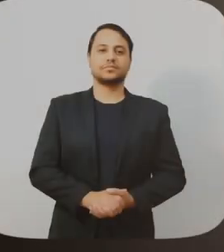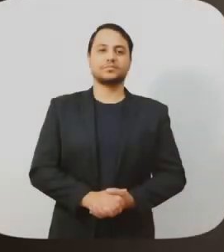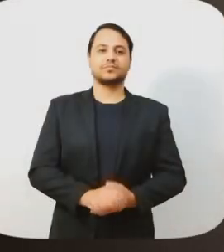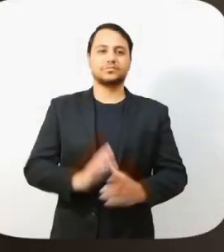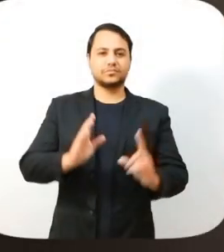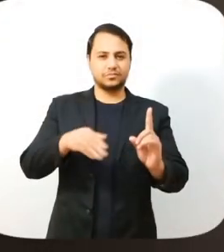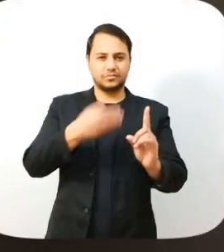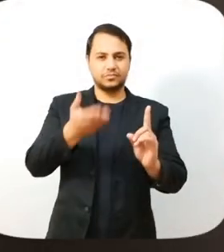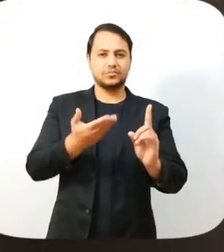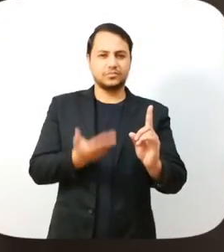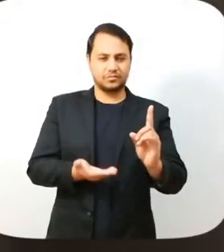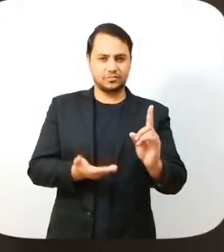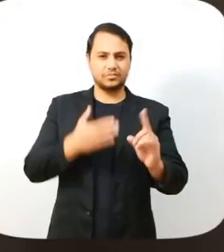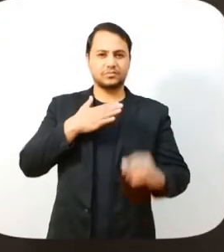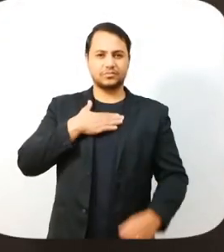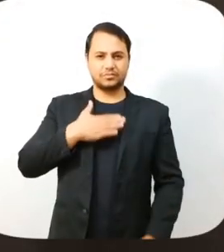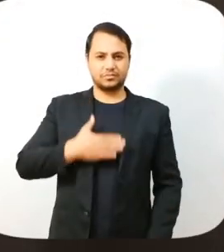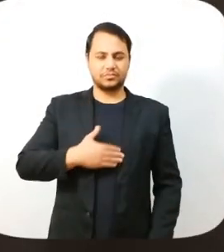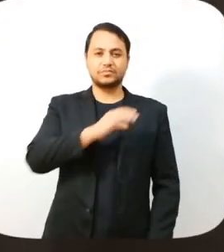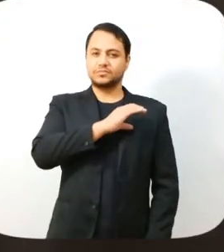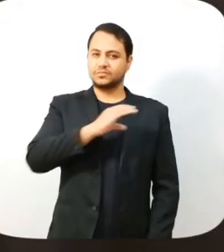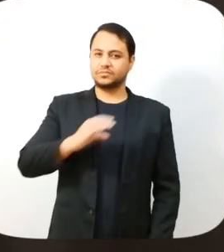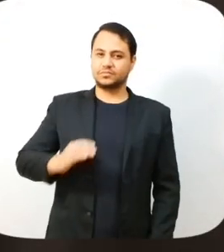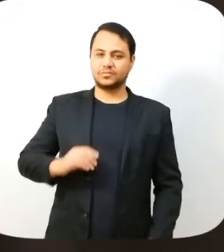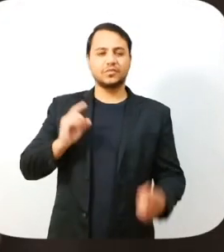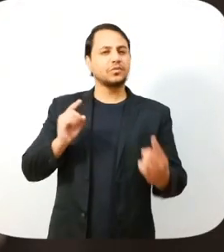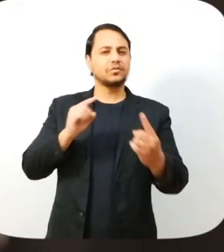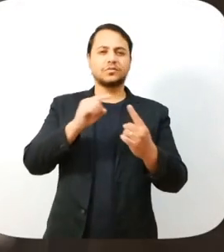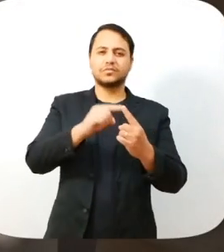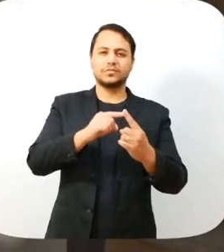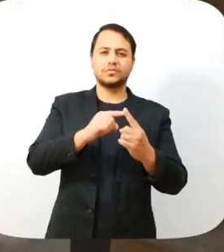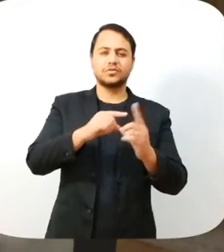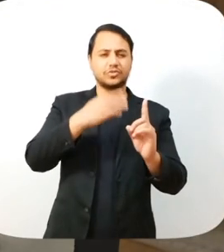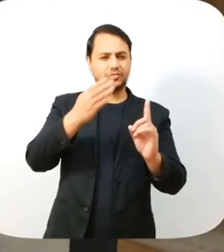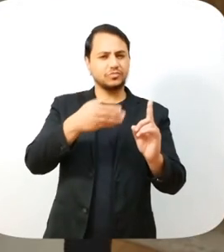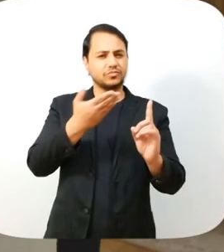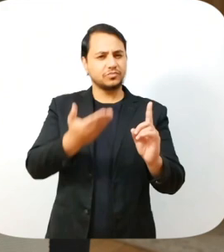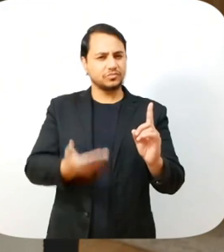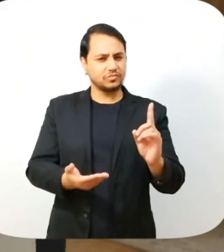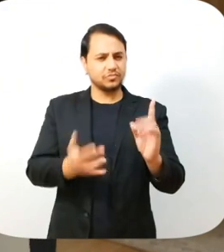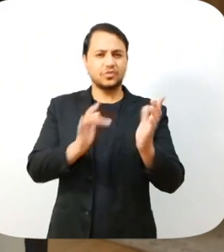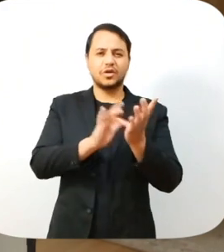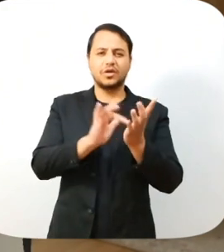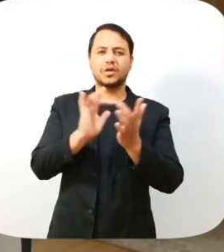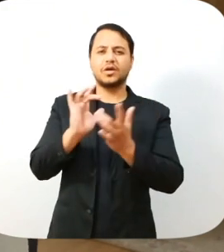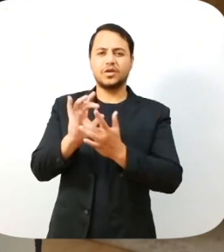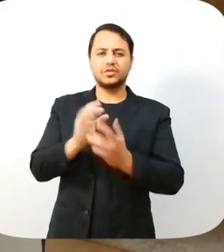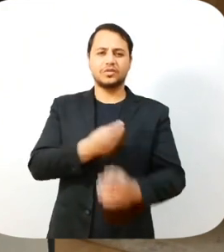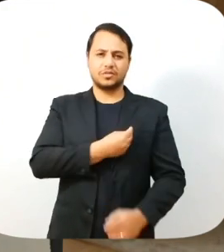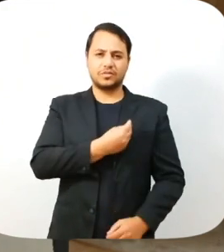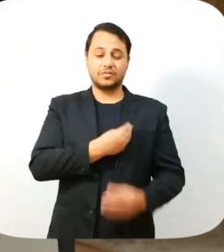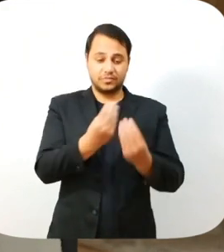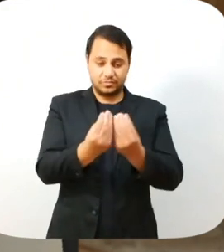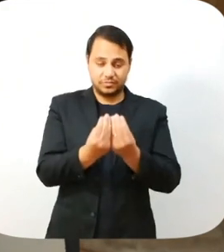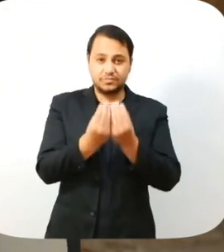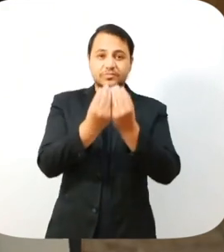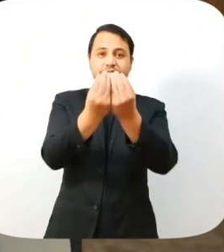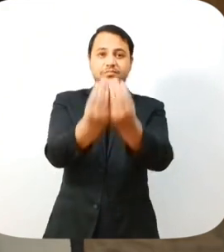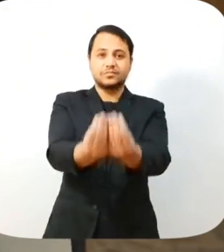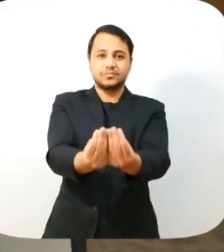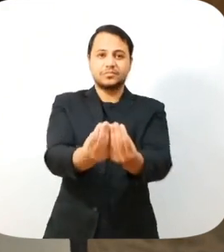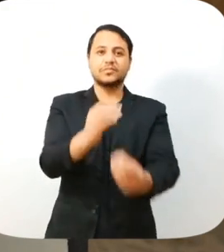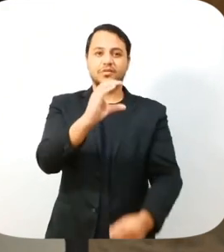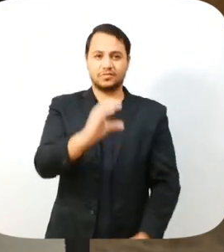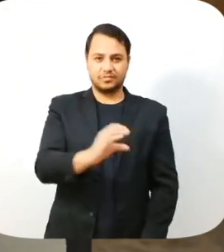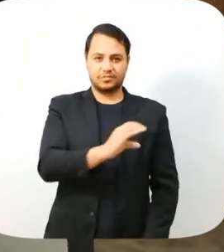A solenidade de Corpus Christi tem o objetivo de celebrar e honrar publicamente a presença de Jesus na Eucaristia,